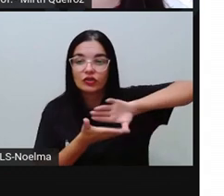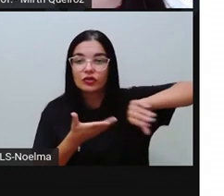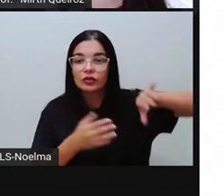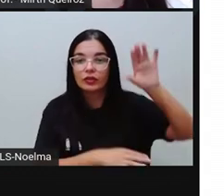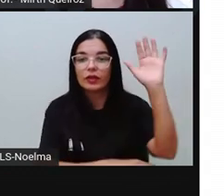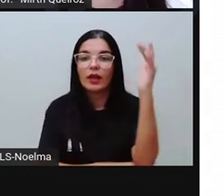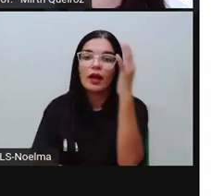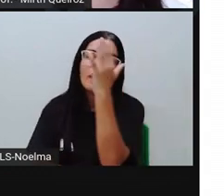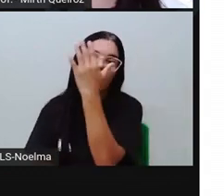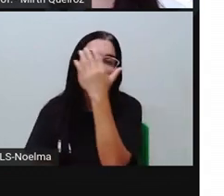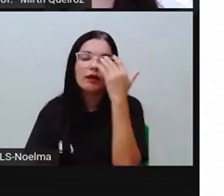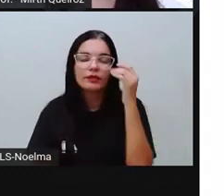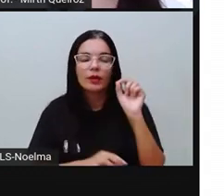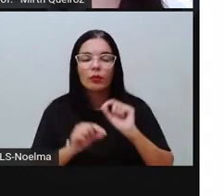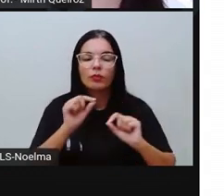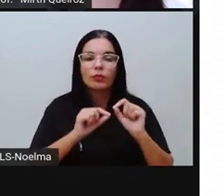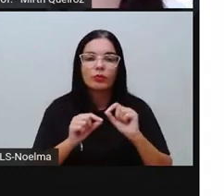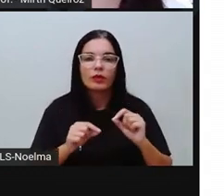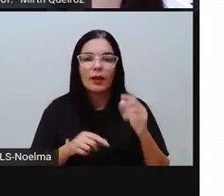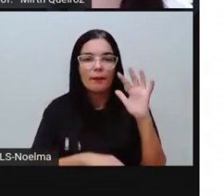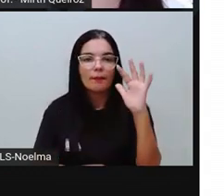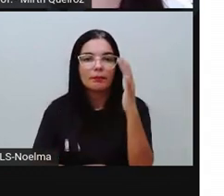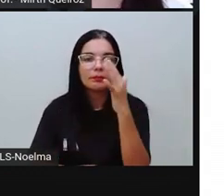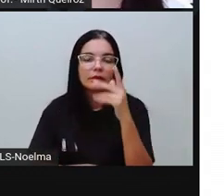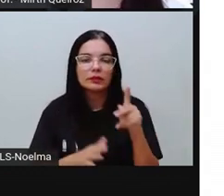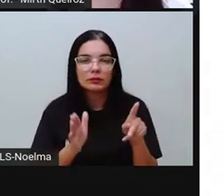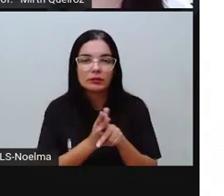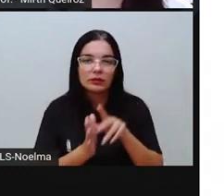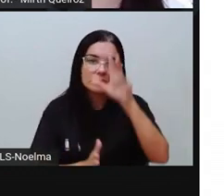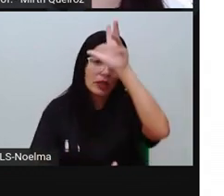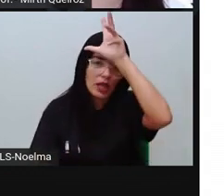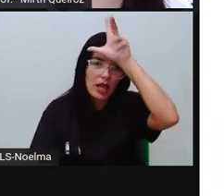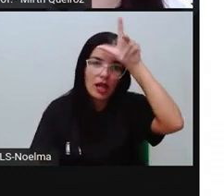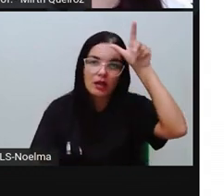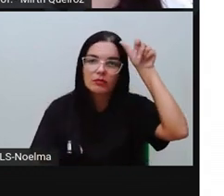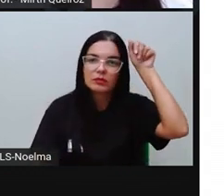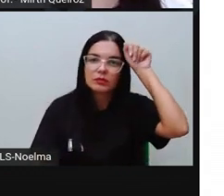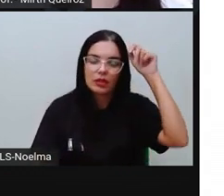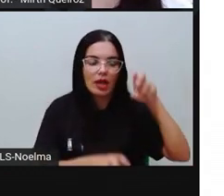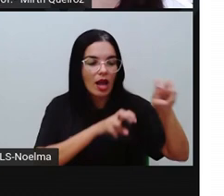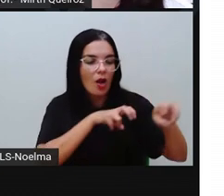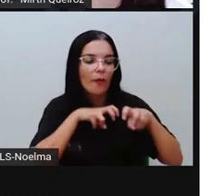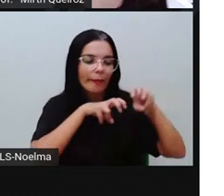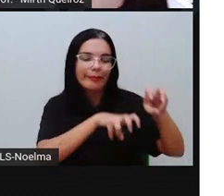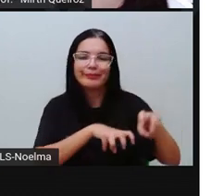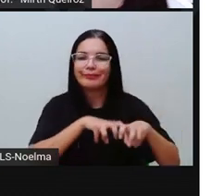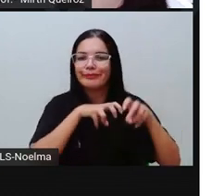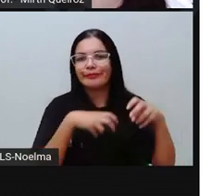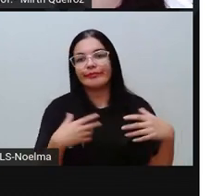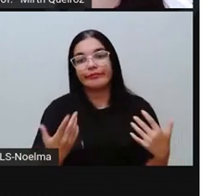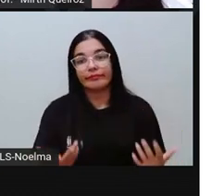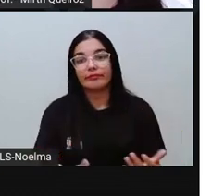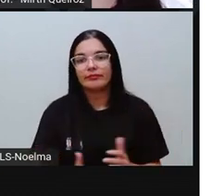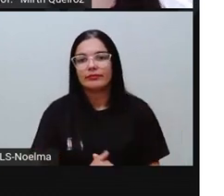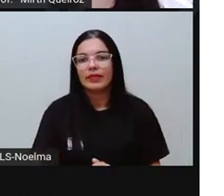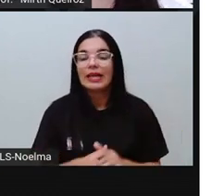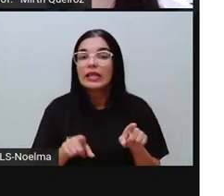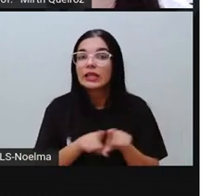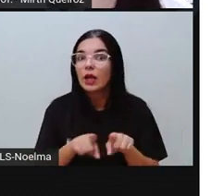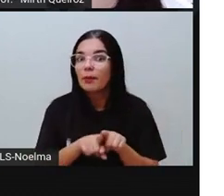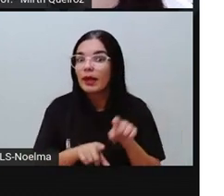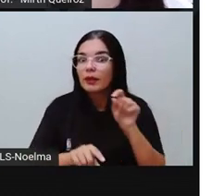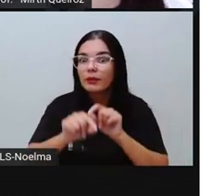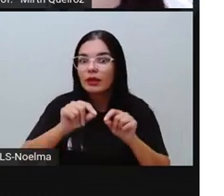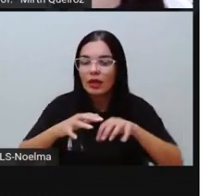da cobertura ali, de plantas ali em determinado local, para o desenvolvimento da agropecuária. A